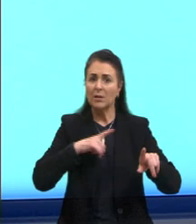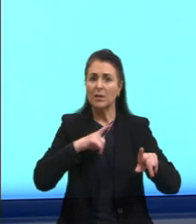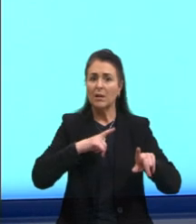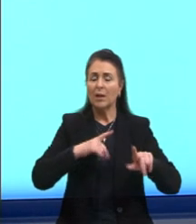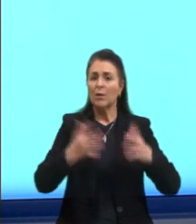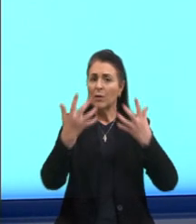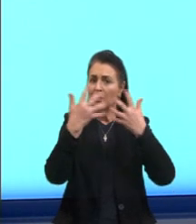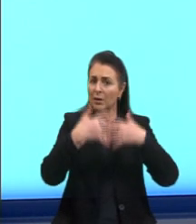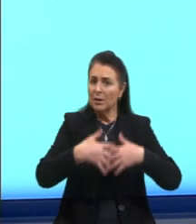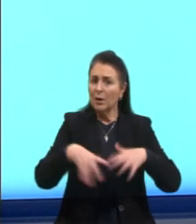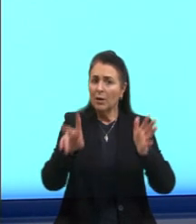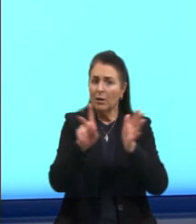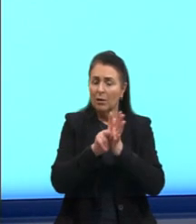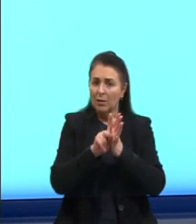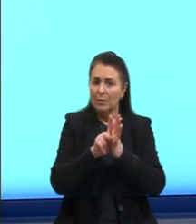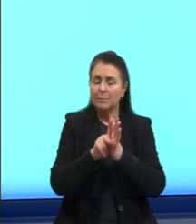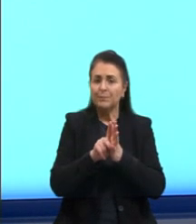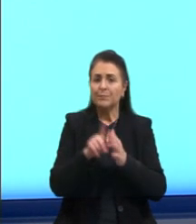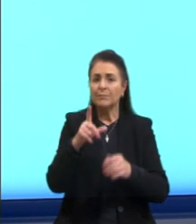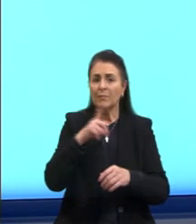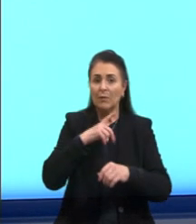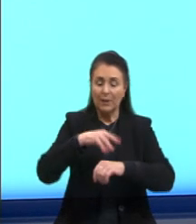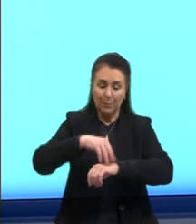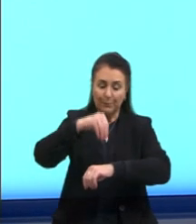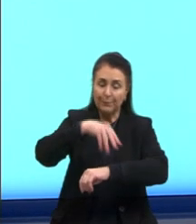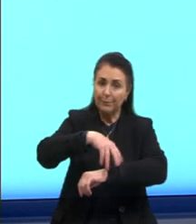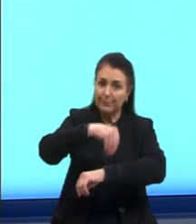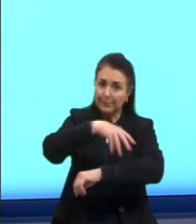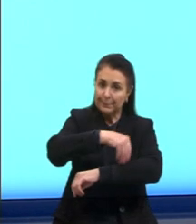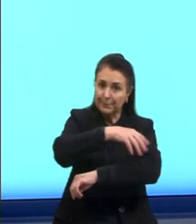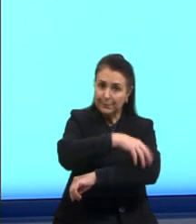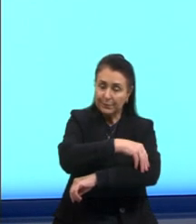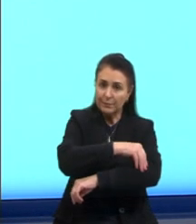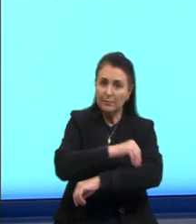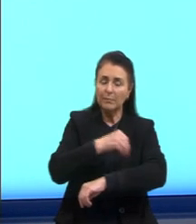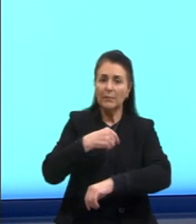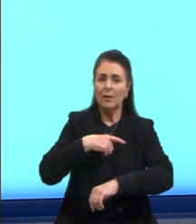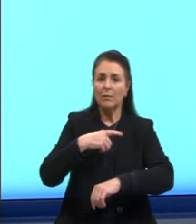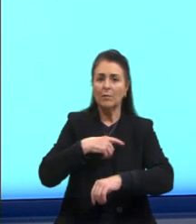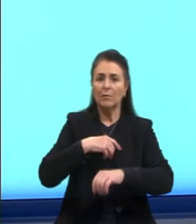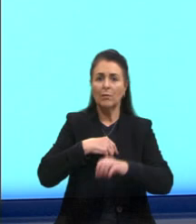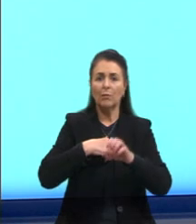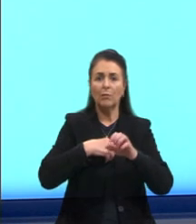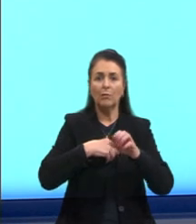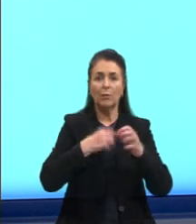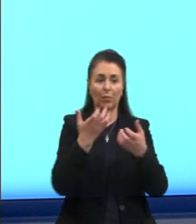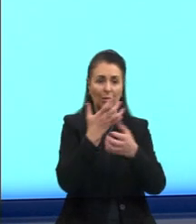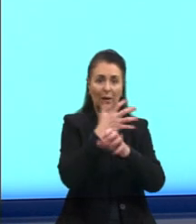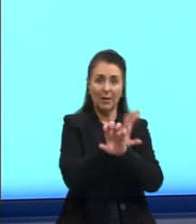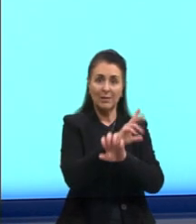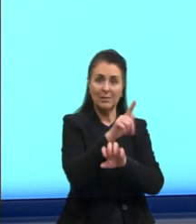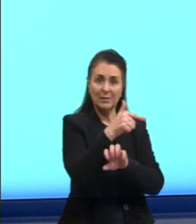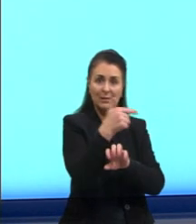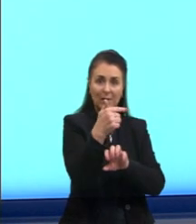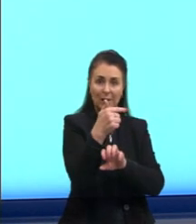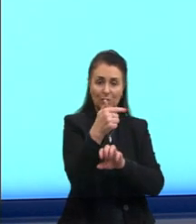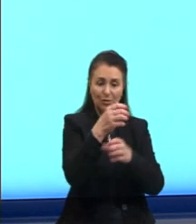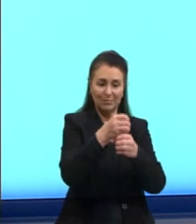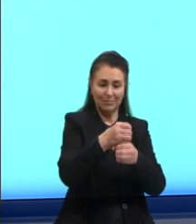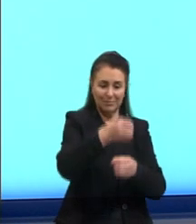específicas. Vão ter pelos. Sete vértebras cervicais. E são